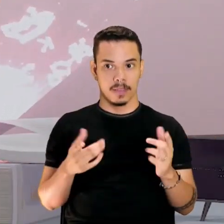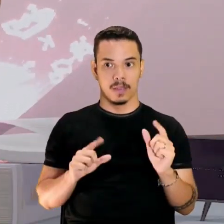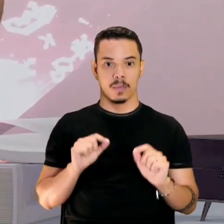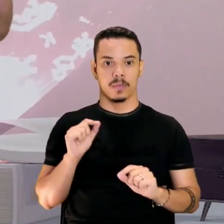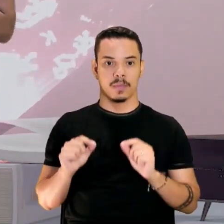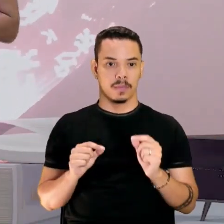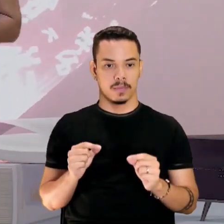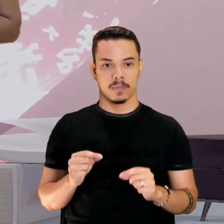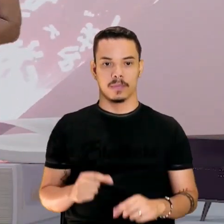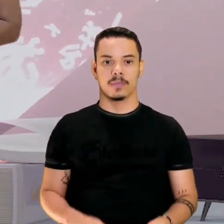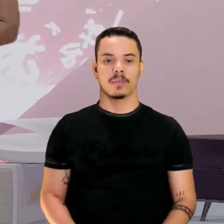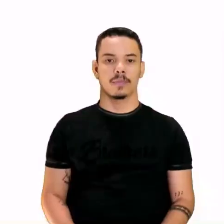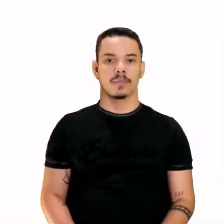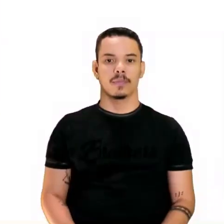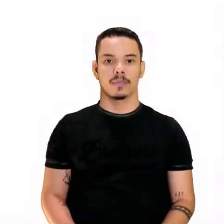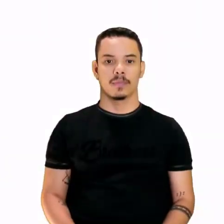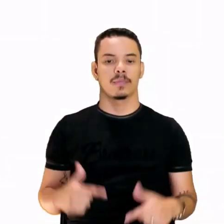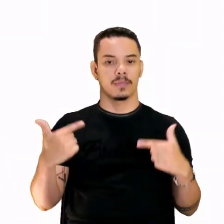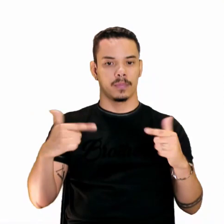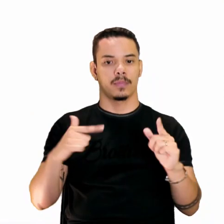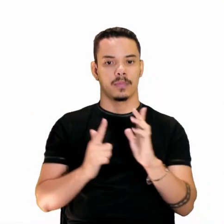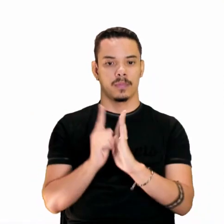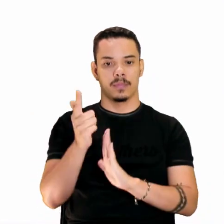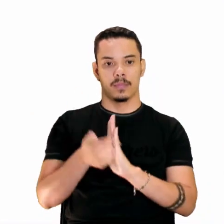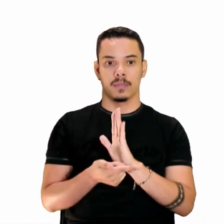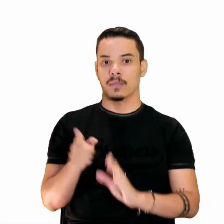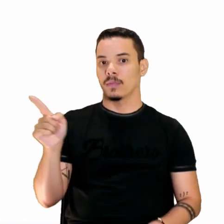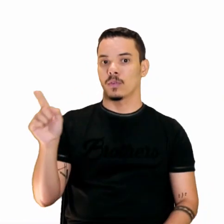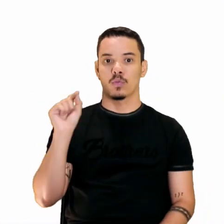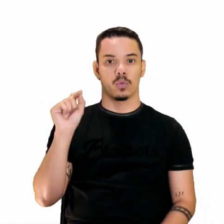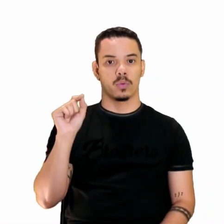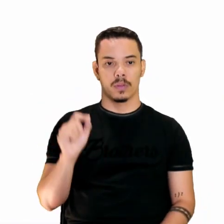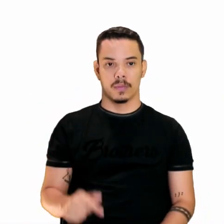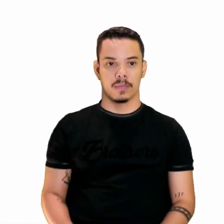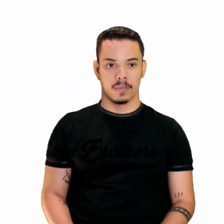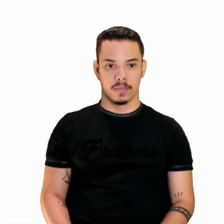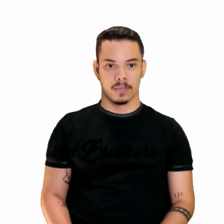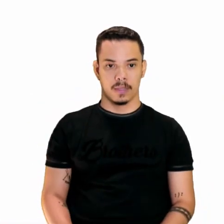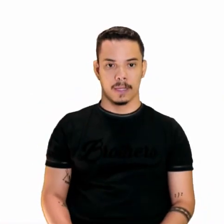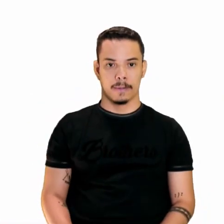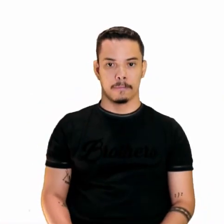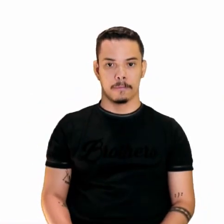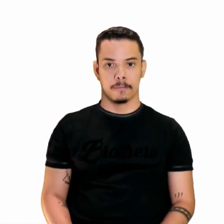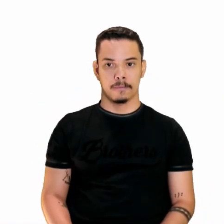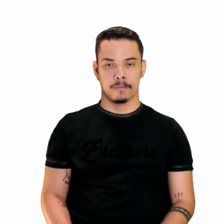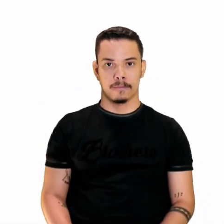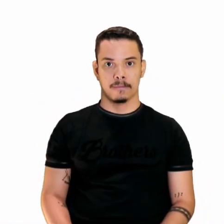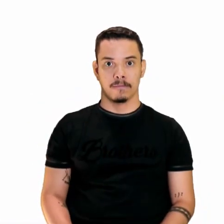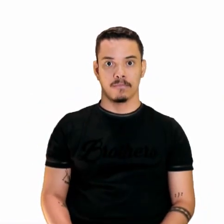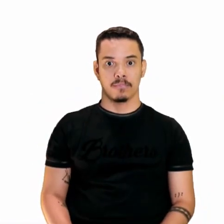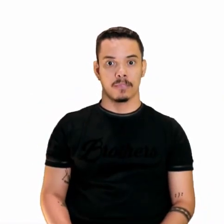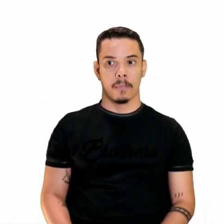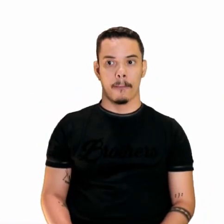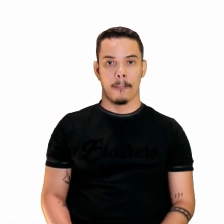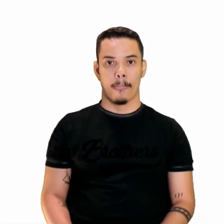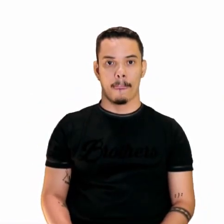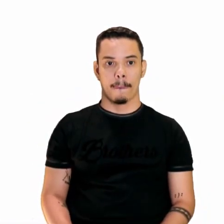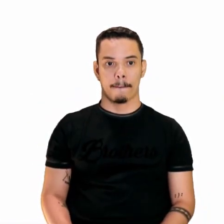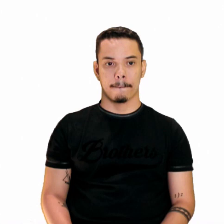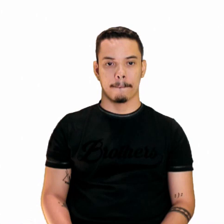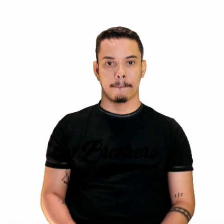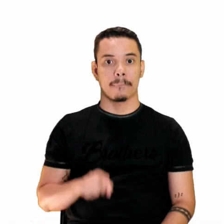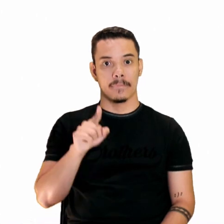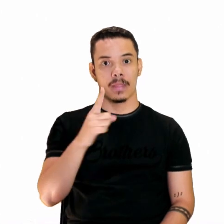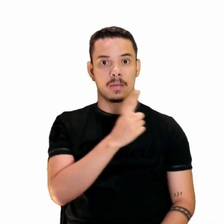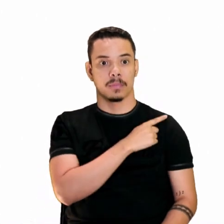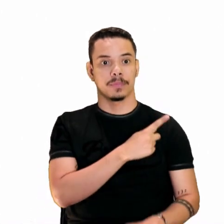Vamos lá, Amadinha. Vamos lá para o Trabalhando Gênero. O que você vai produzir? Beleza. Cara estudante, primeiro ano da